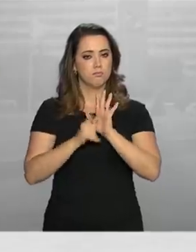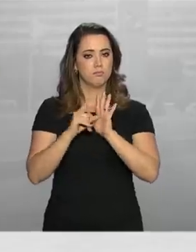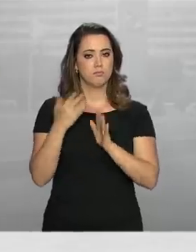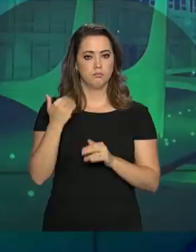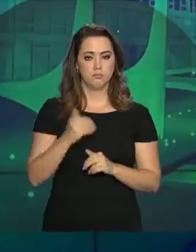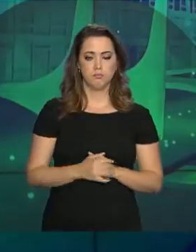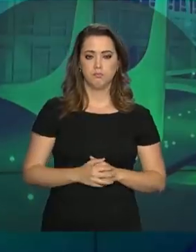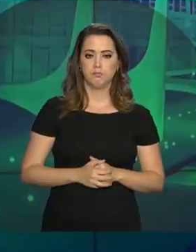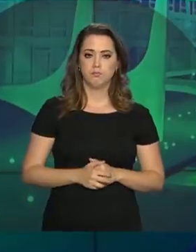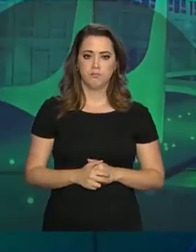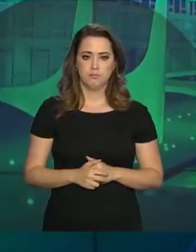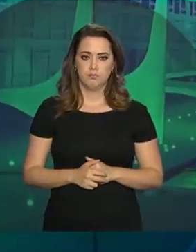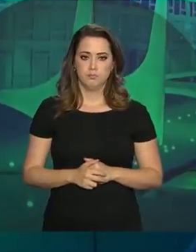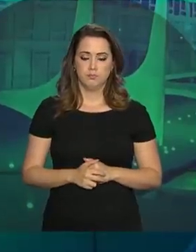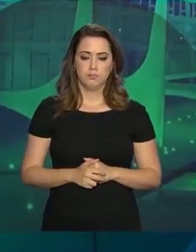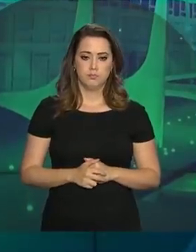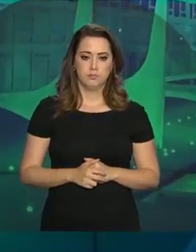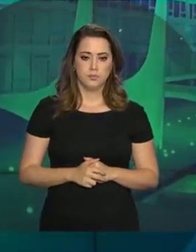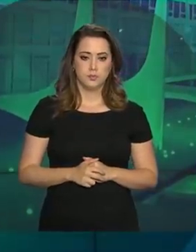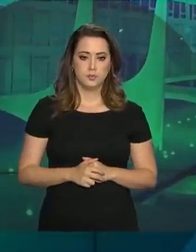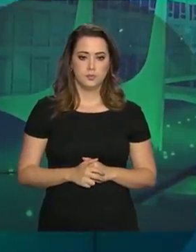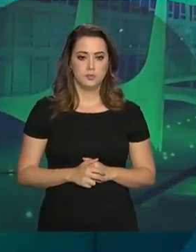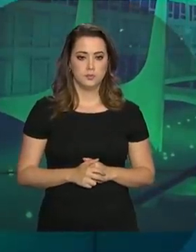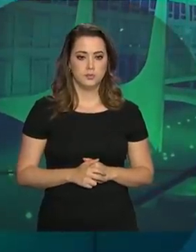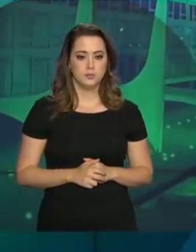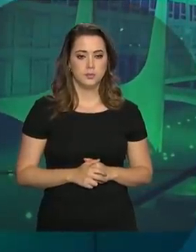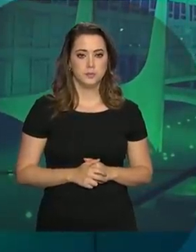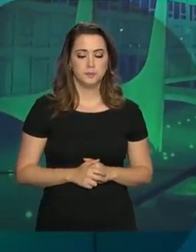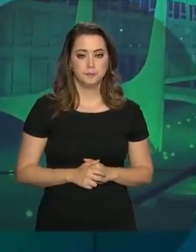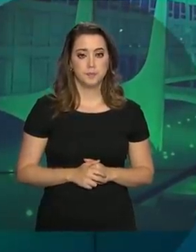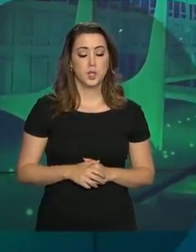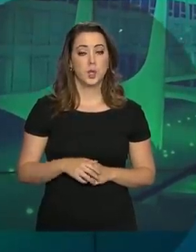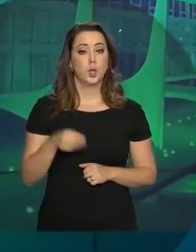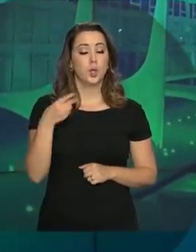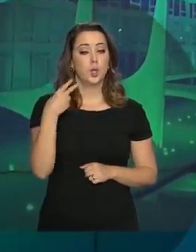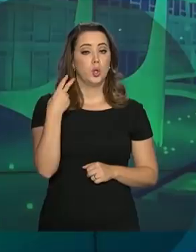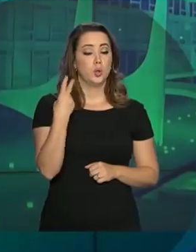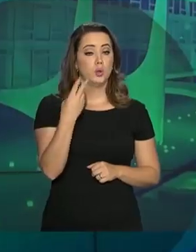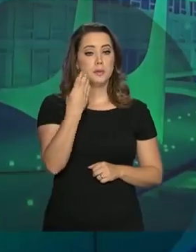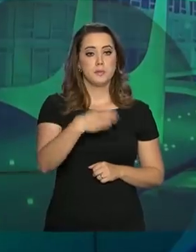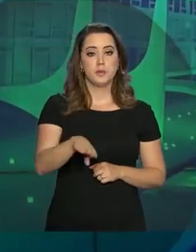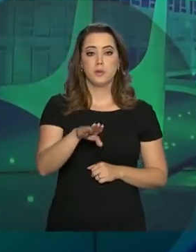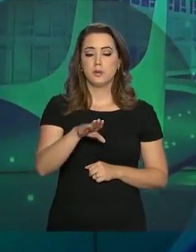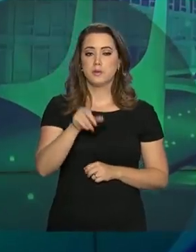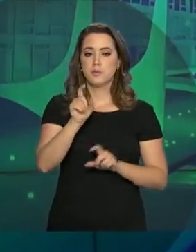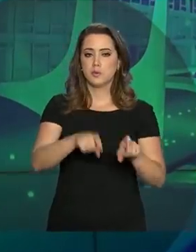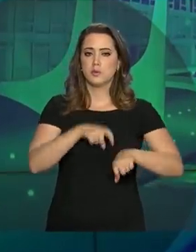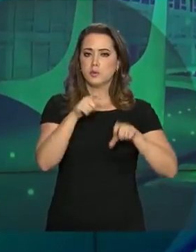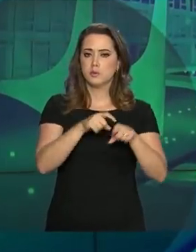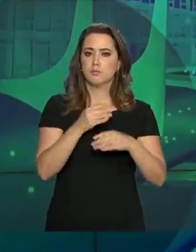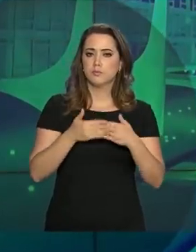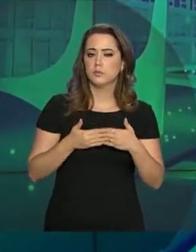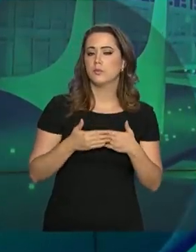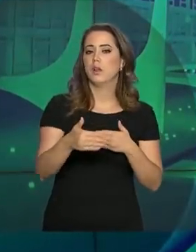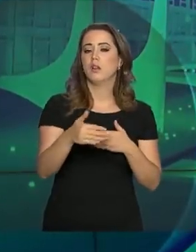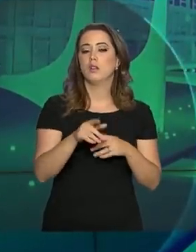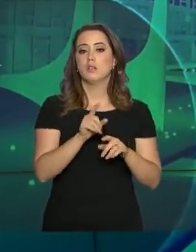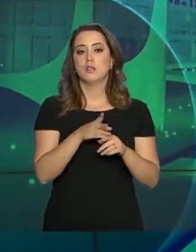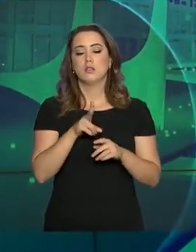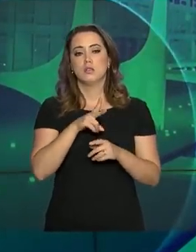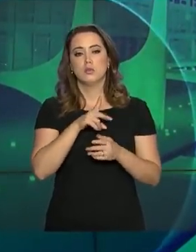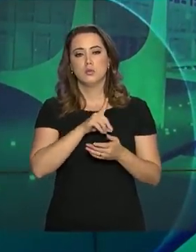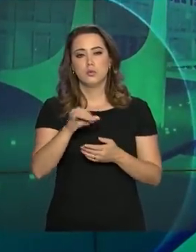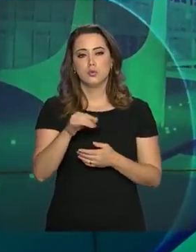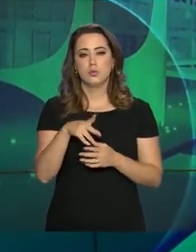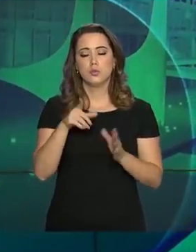funções. 2,5 de pequenos agricultores serão beneficiados com a prorrogação do prazo de validade da